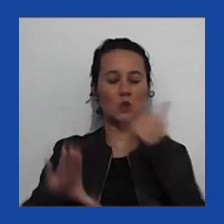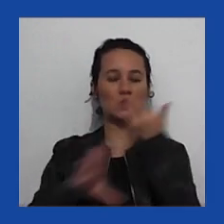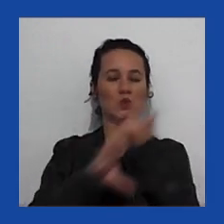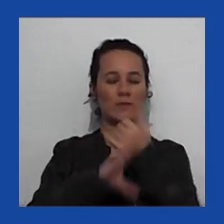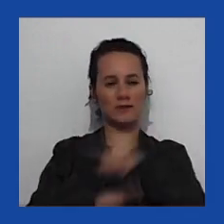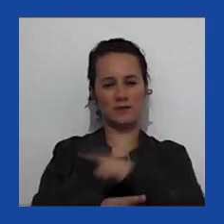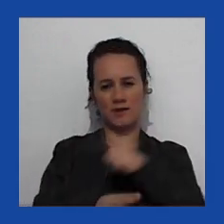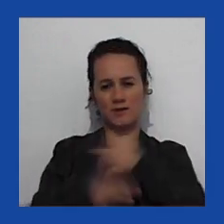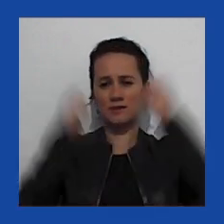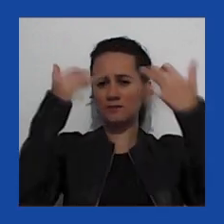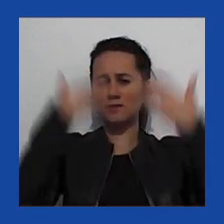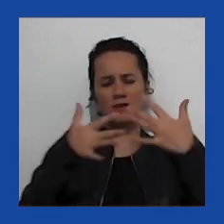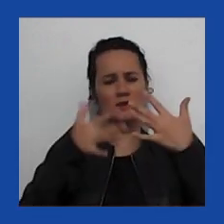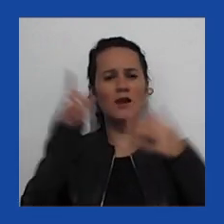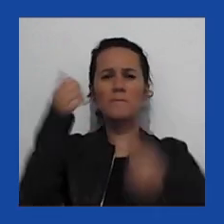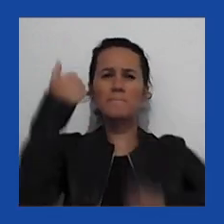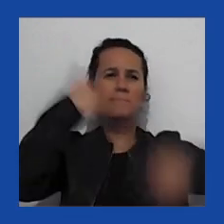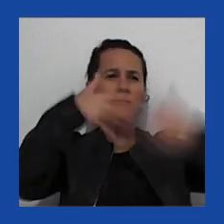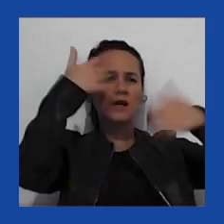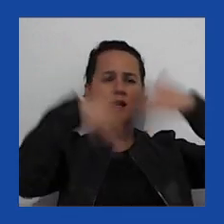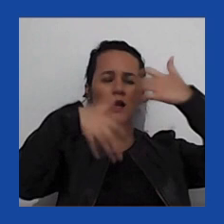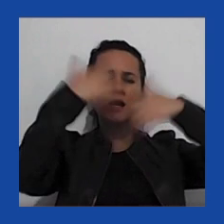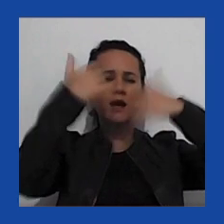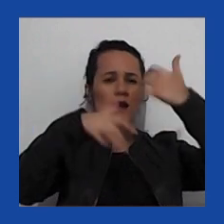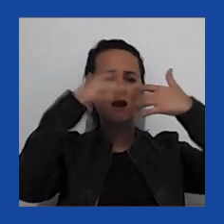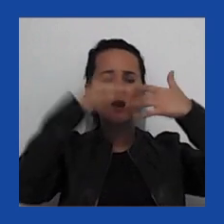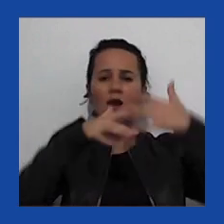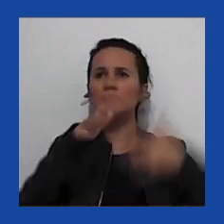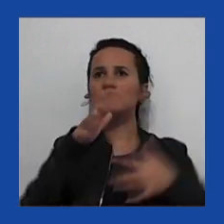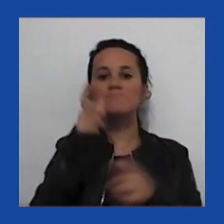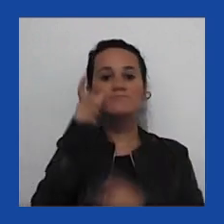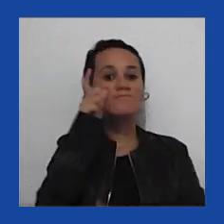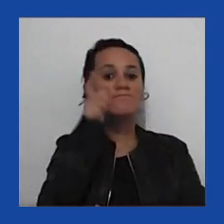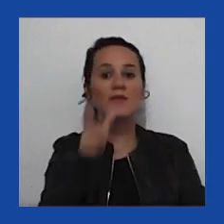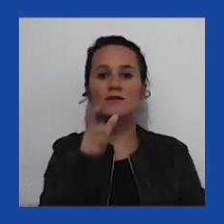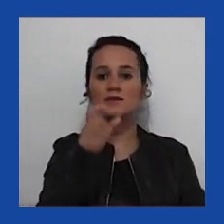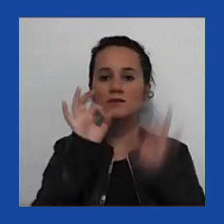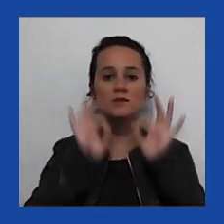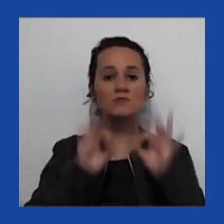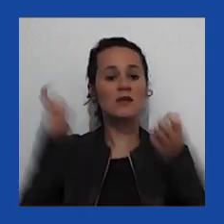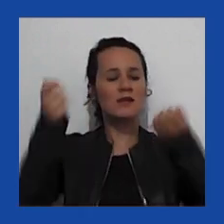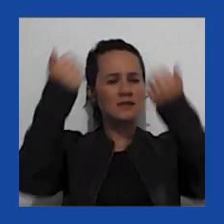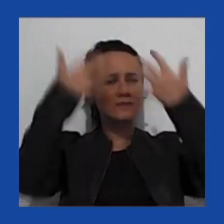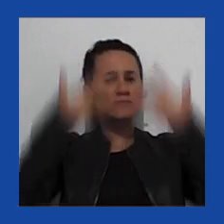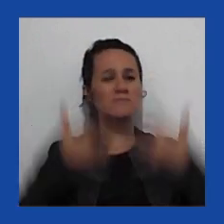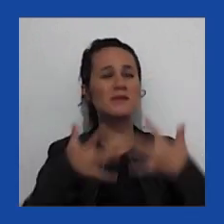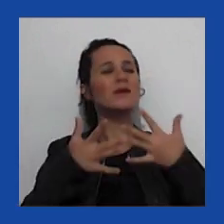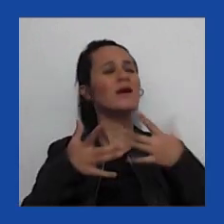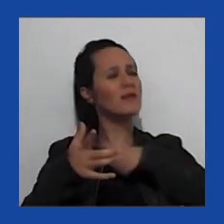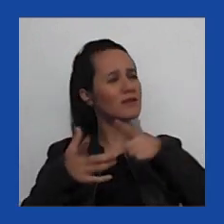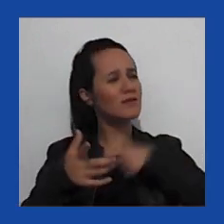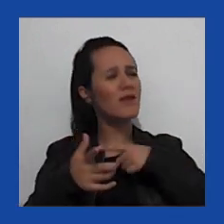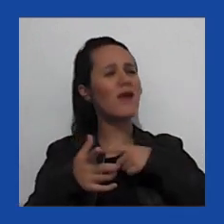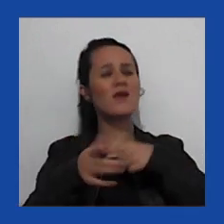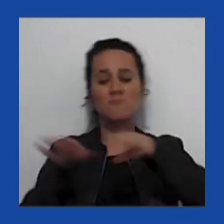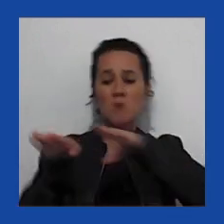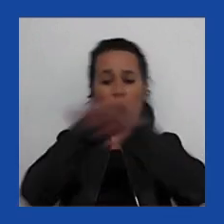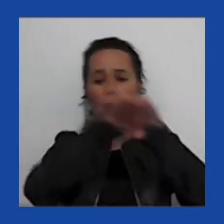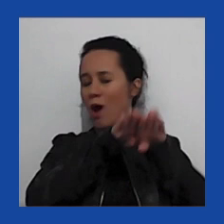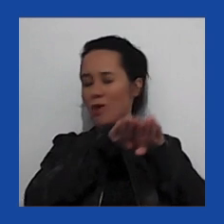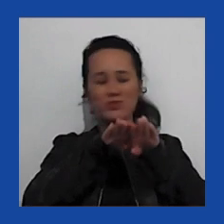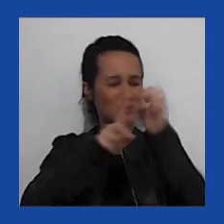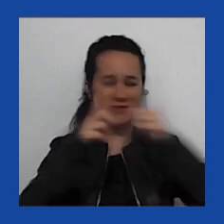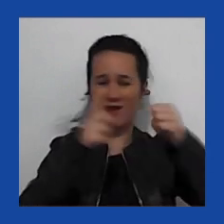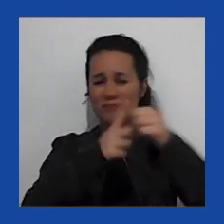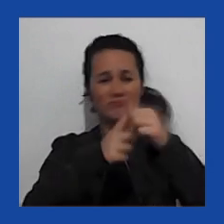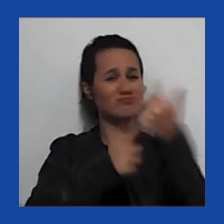são extremamente interessantes. Ele faz uma crítica das desigualdades da sociedade contemporânea, muito interessante,